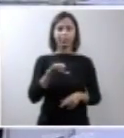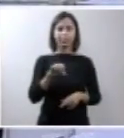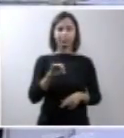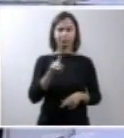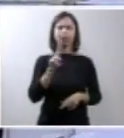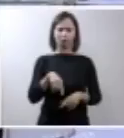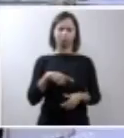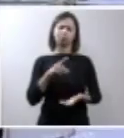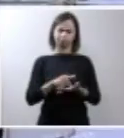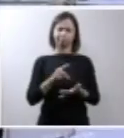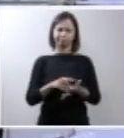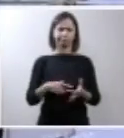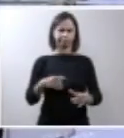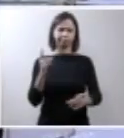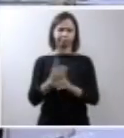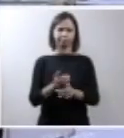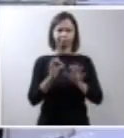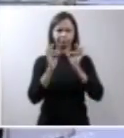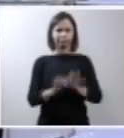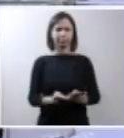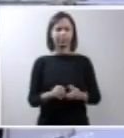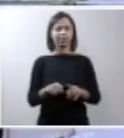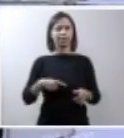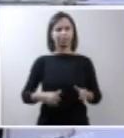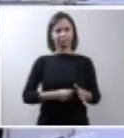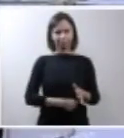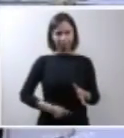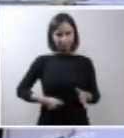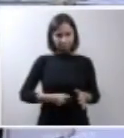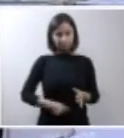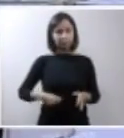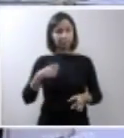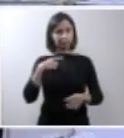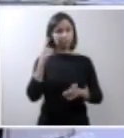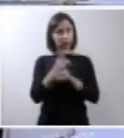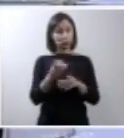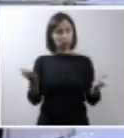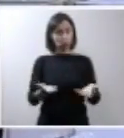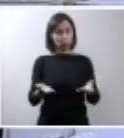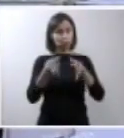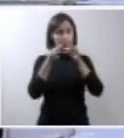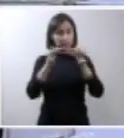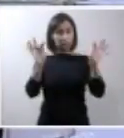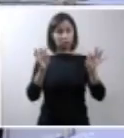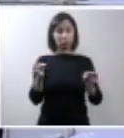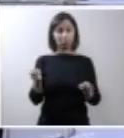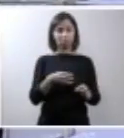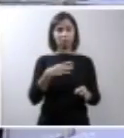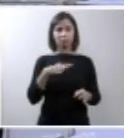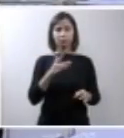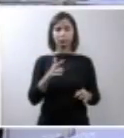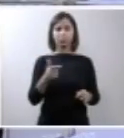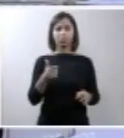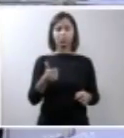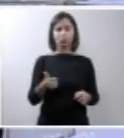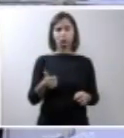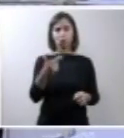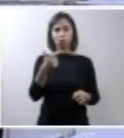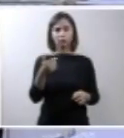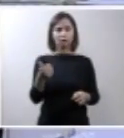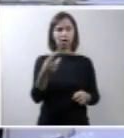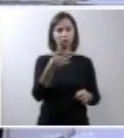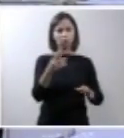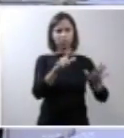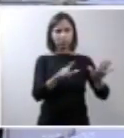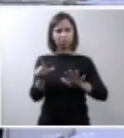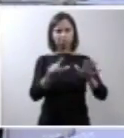muito preciso e com os métodos ultrassonográficos que encontramos hoje entre 12 e 14 semanas não